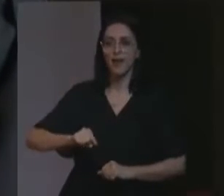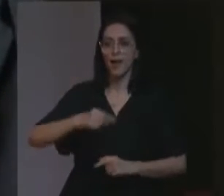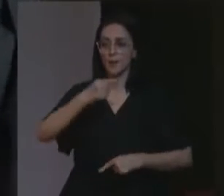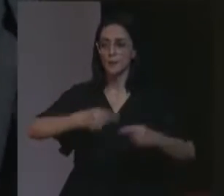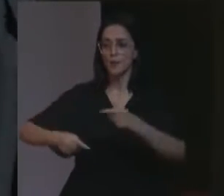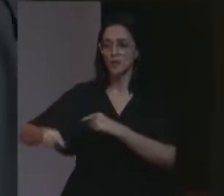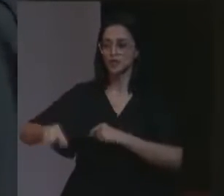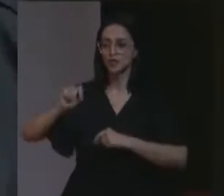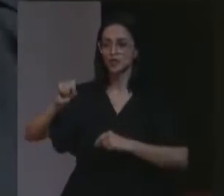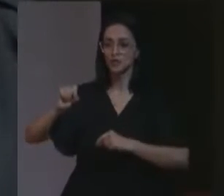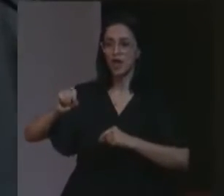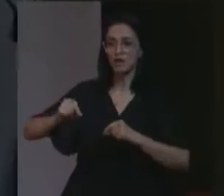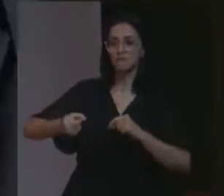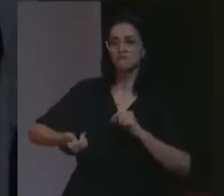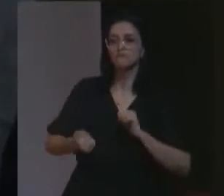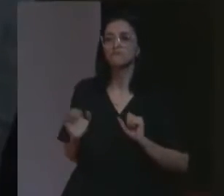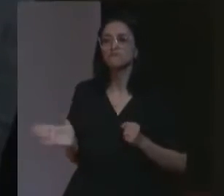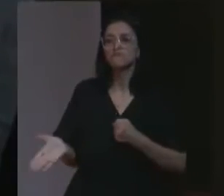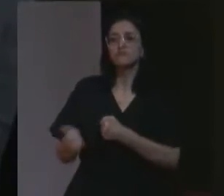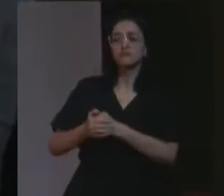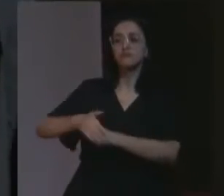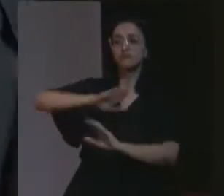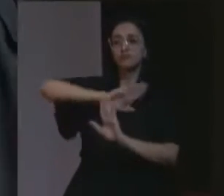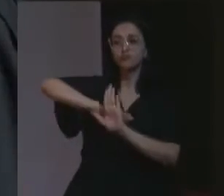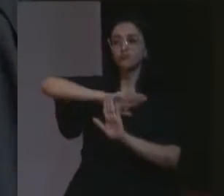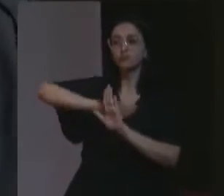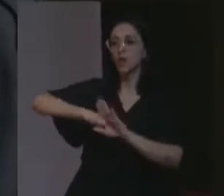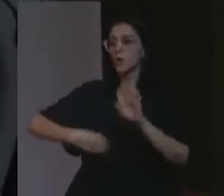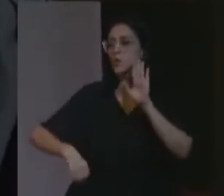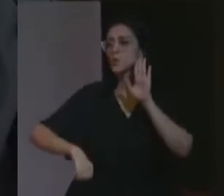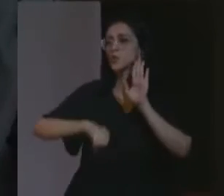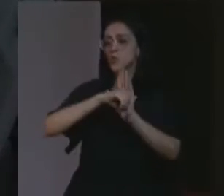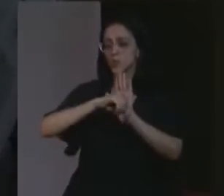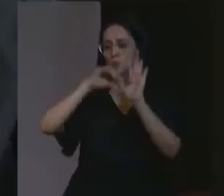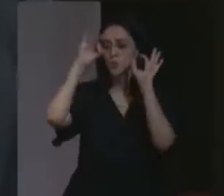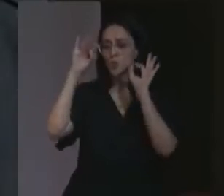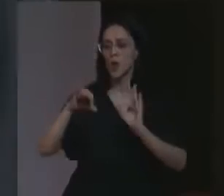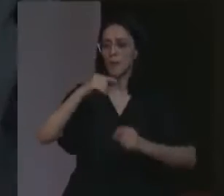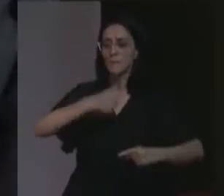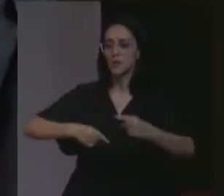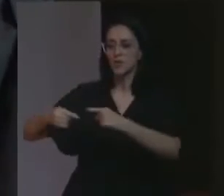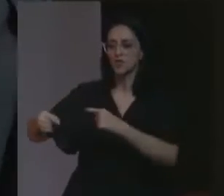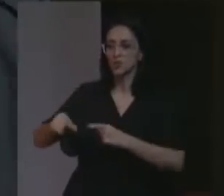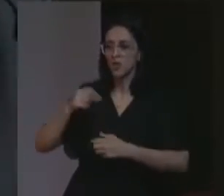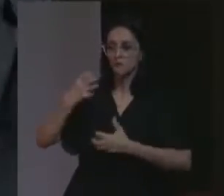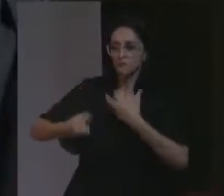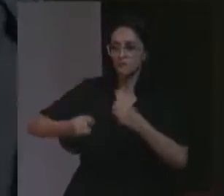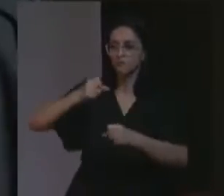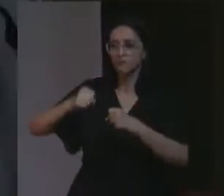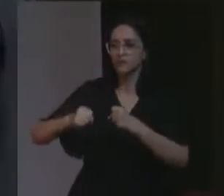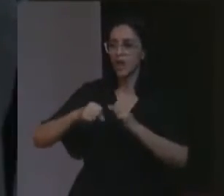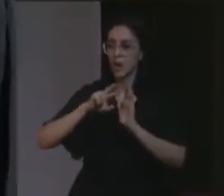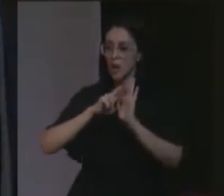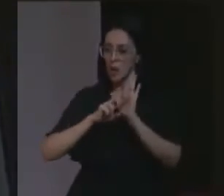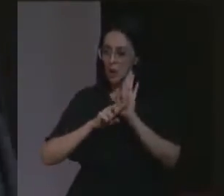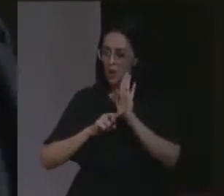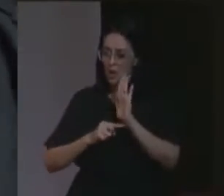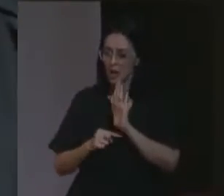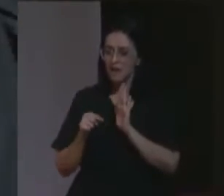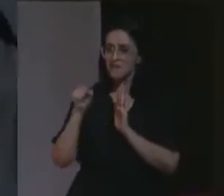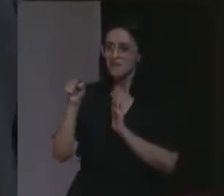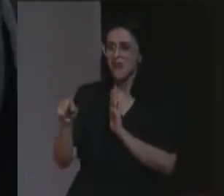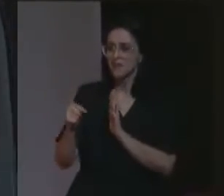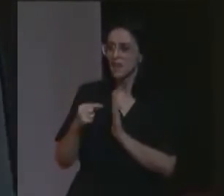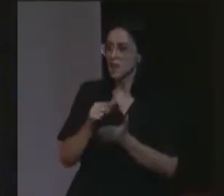de obscurantismo. Ela foi uma política criminosa de adoção de medidas sanitárias da idade